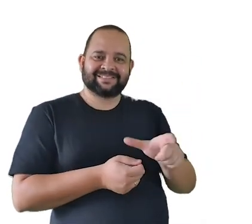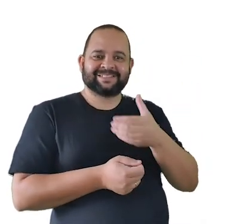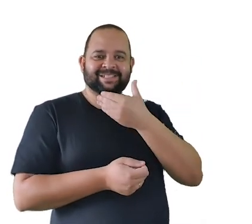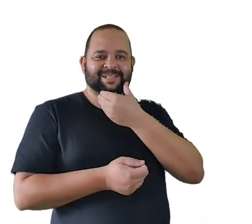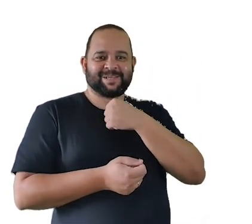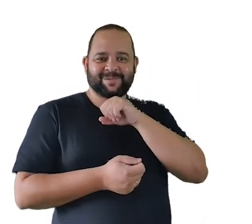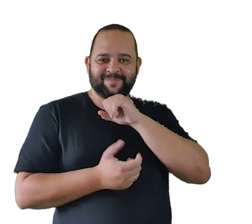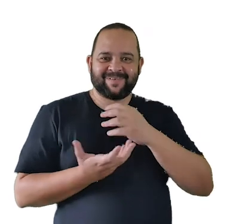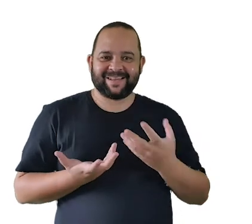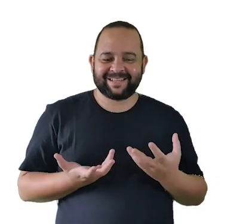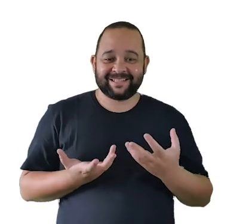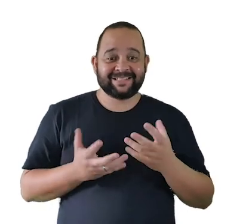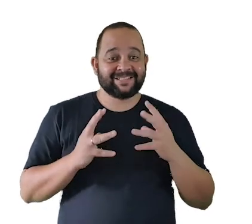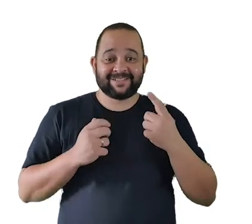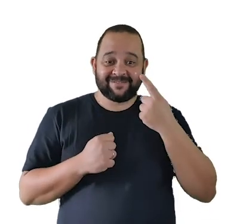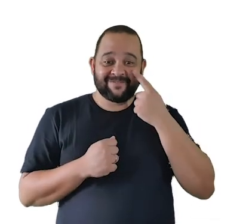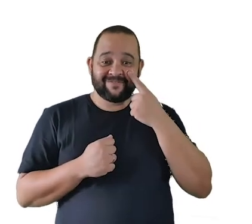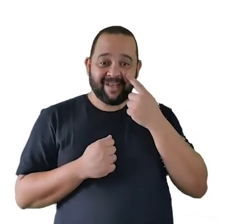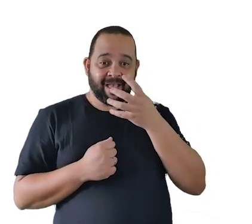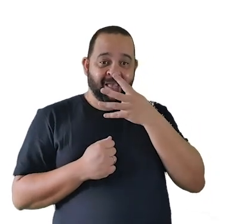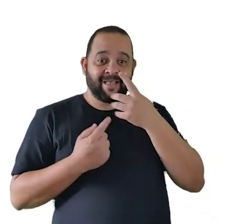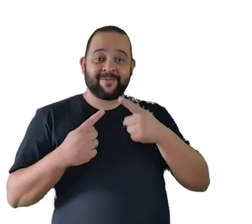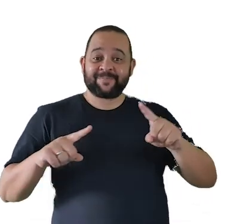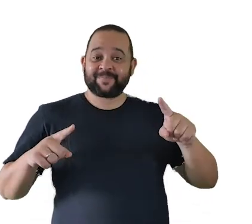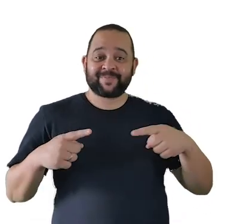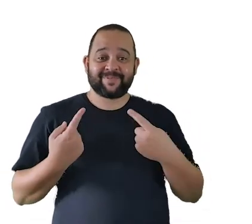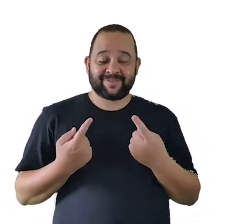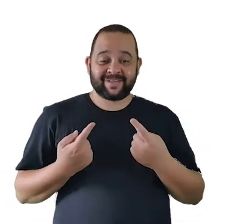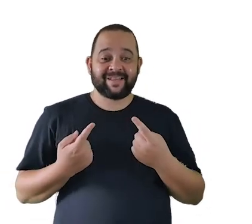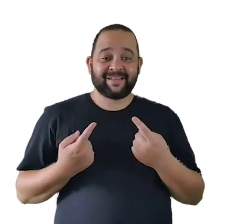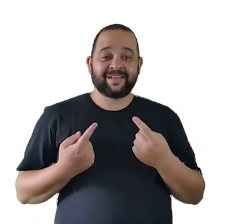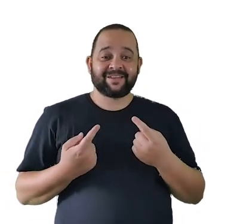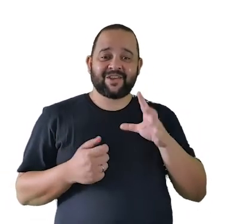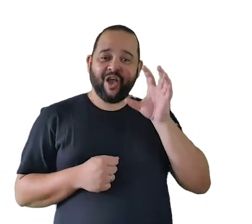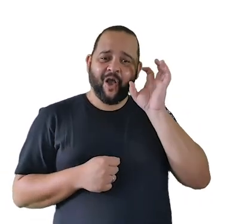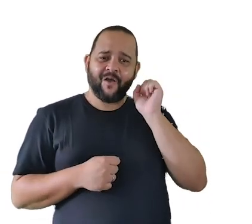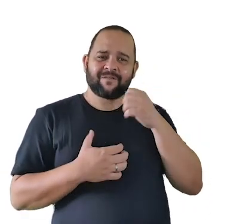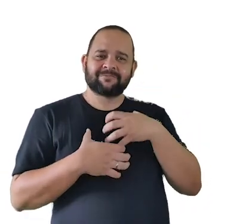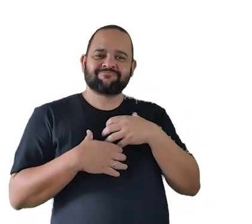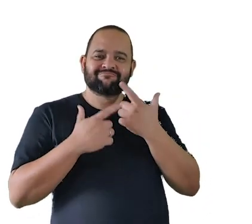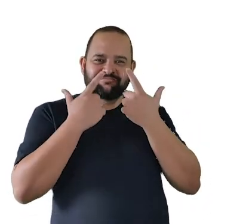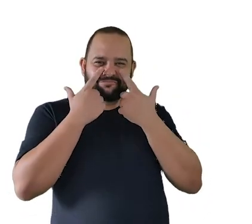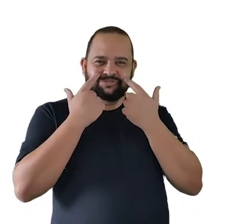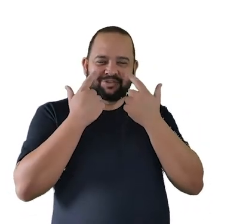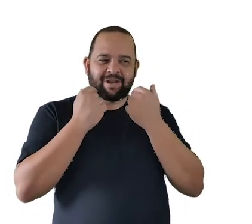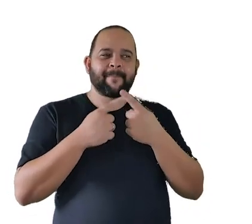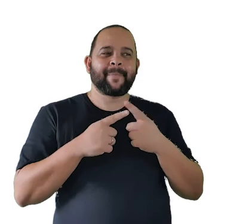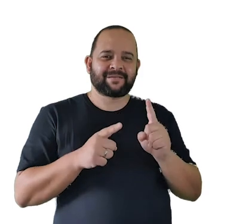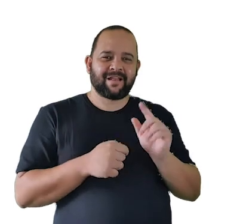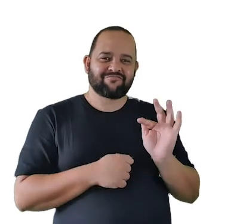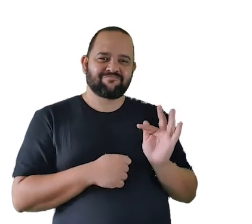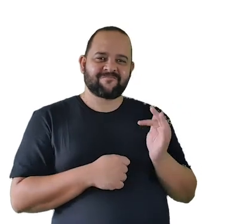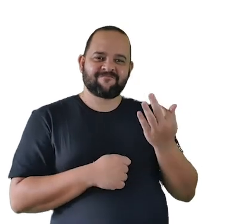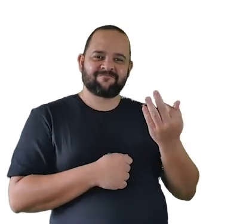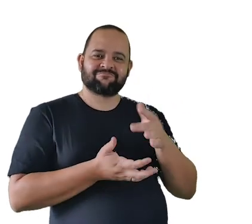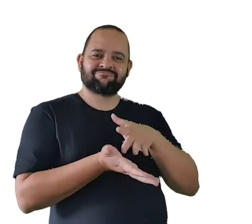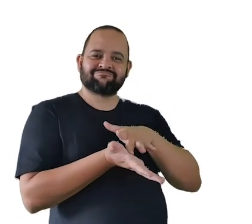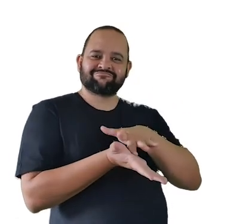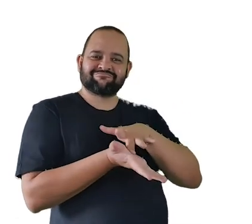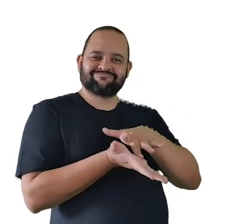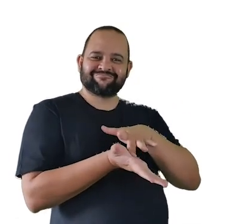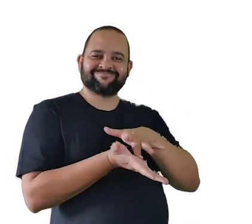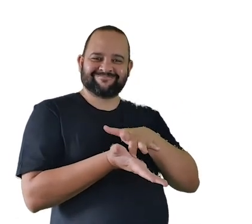tocantes que a gente já viu que a gente ouve que a gente chora quando ouve só que ela é de um cinismo ela é de uma